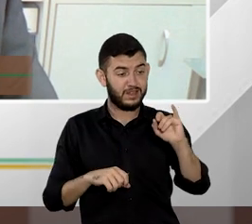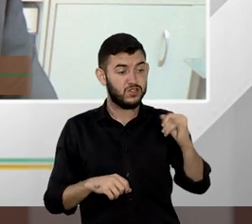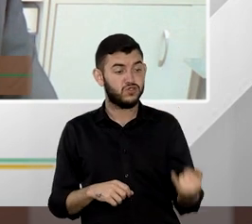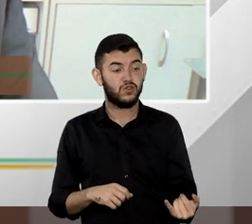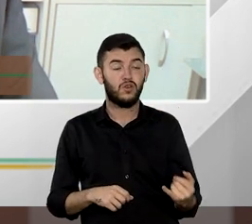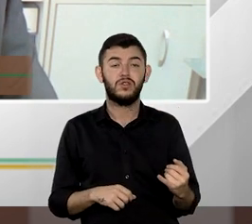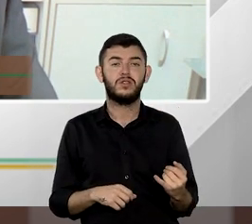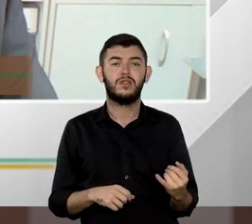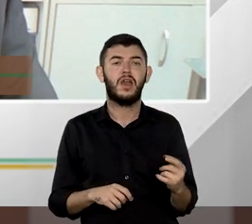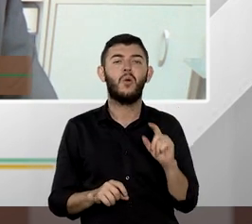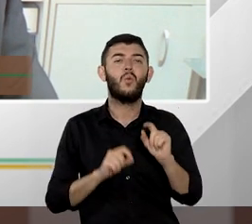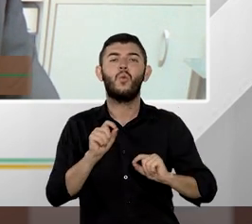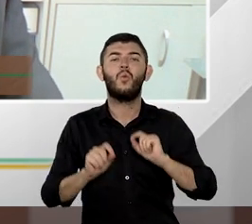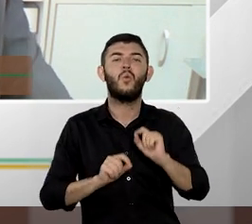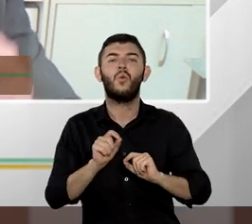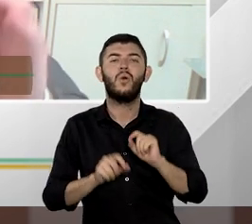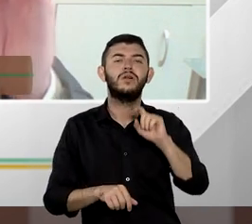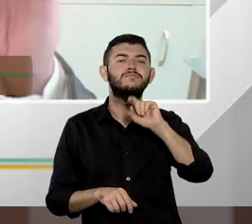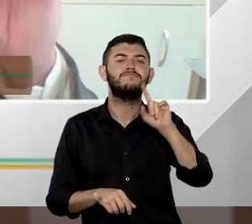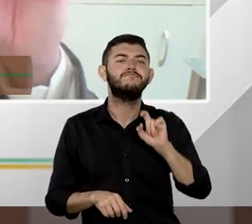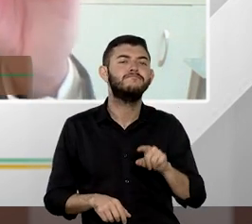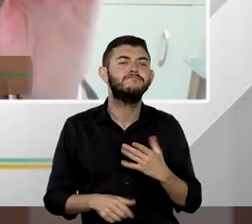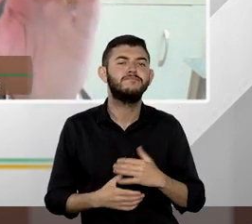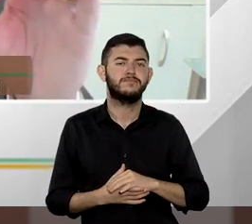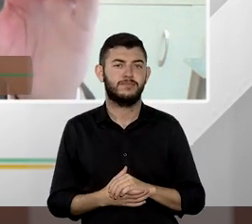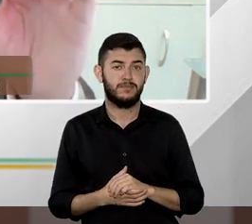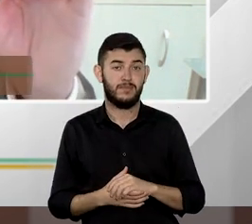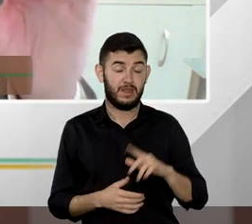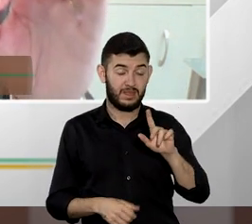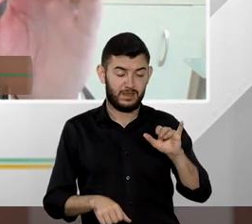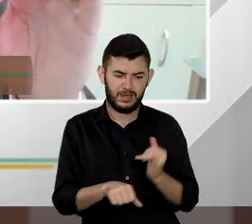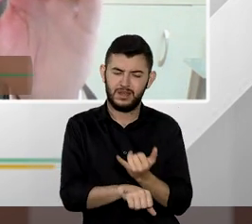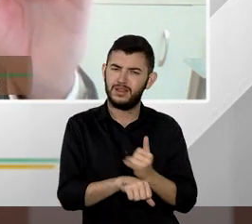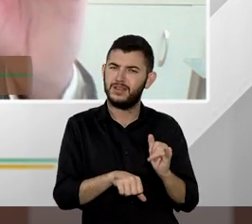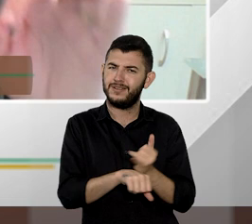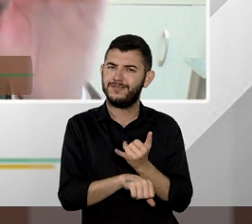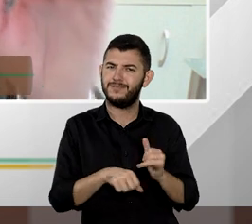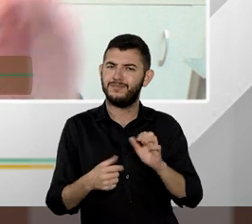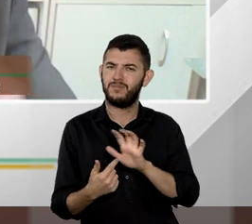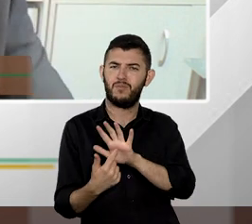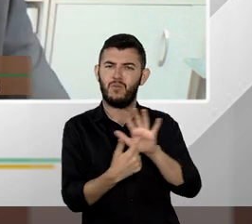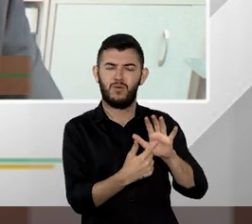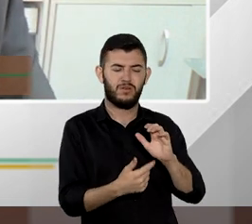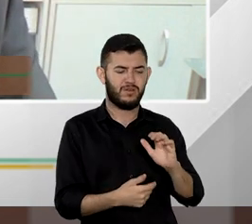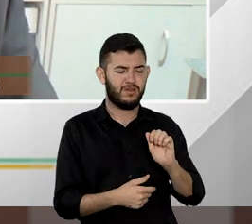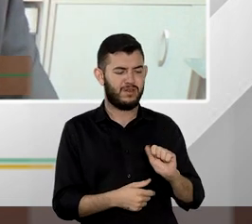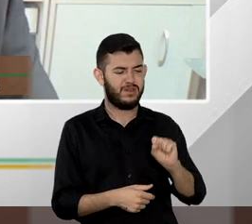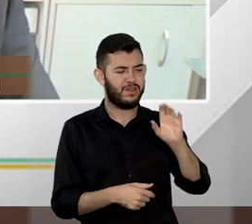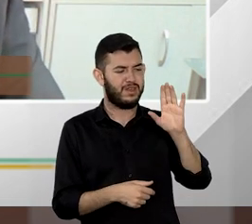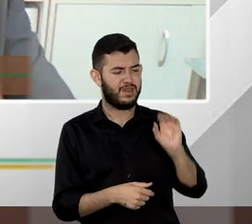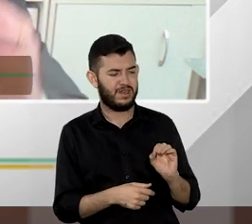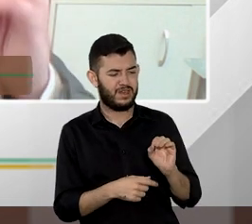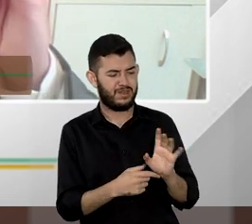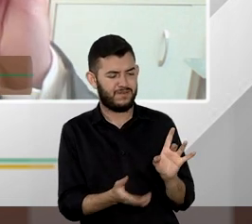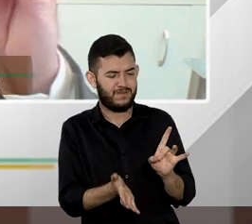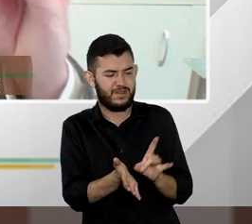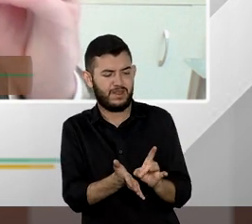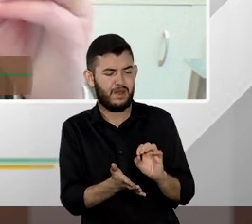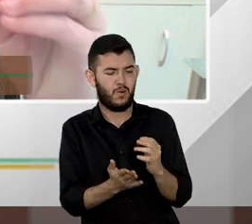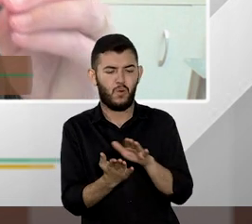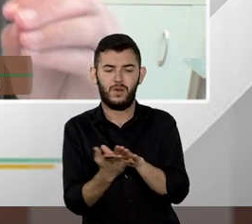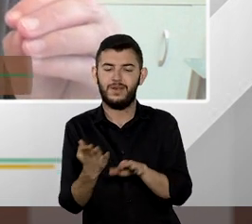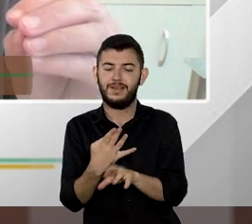vai ser um instrumento para nós ficarmos negando a relevância a casos concretos a recursos